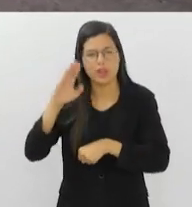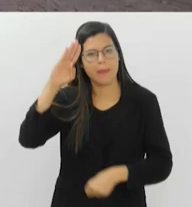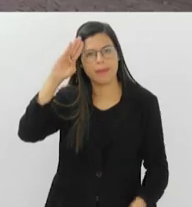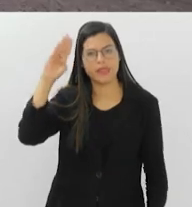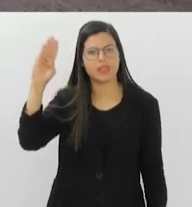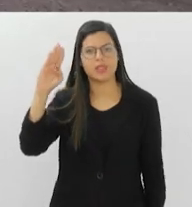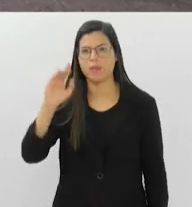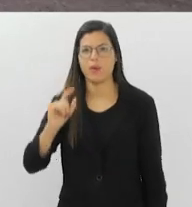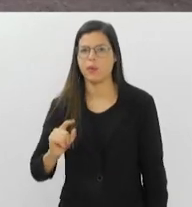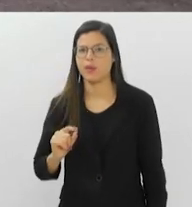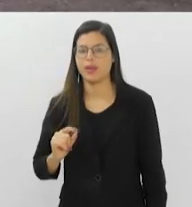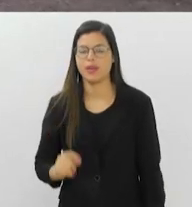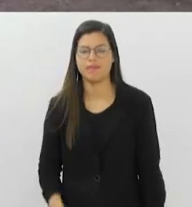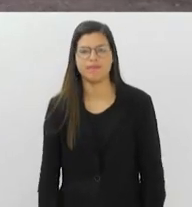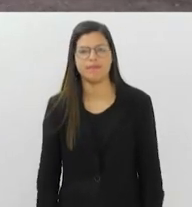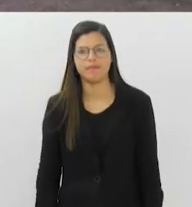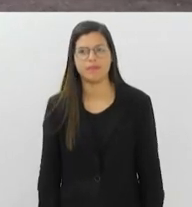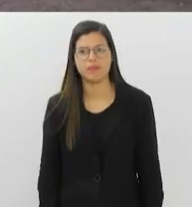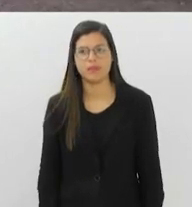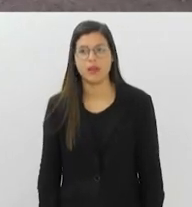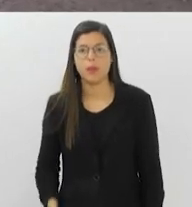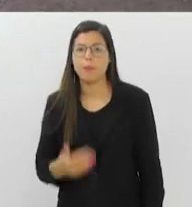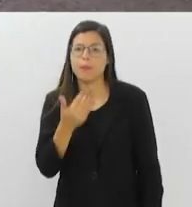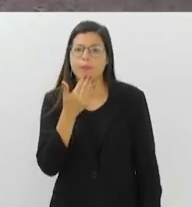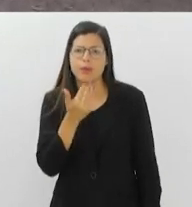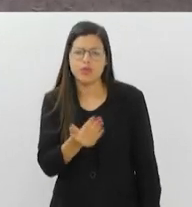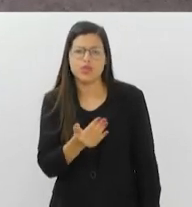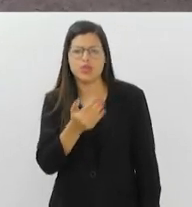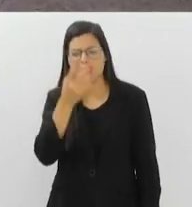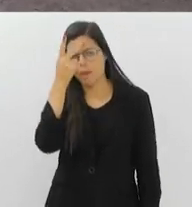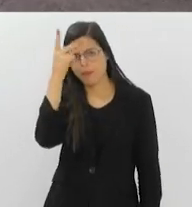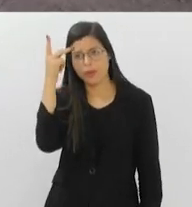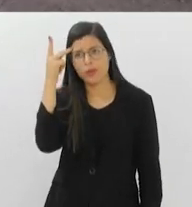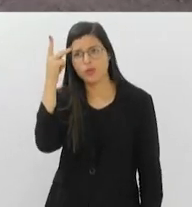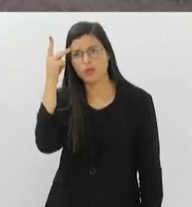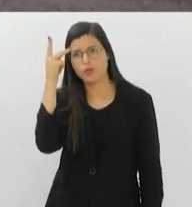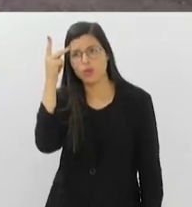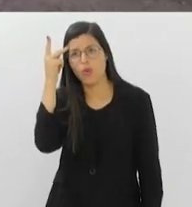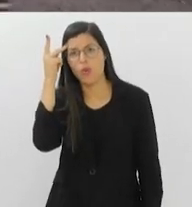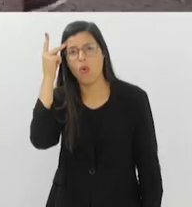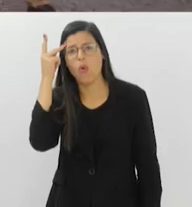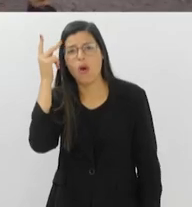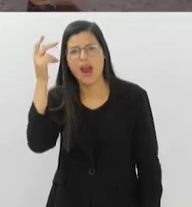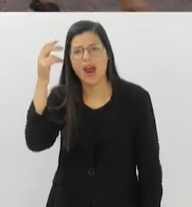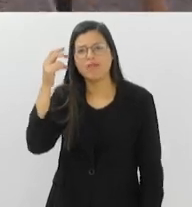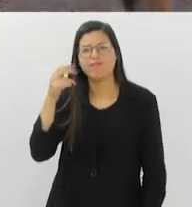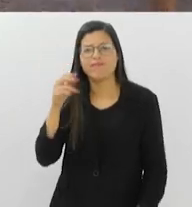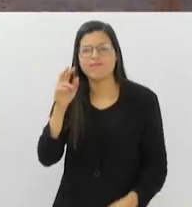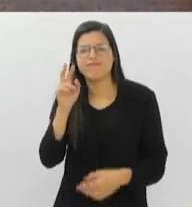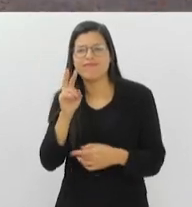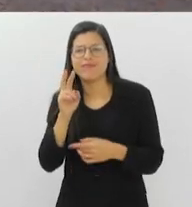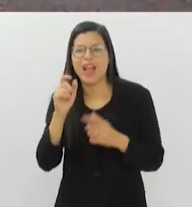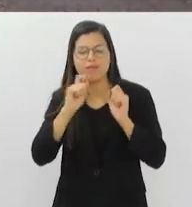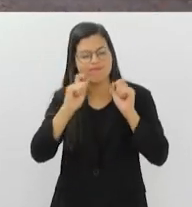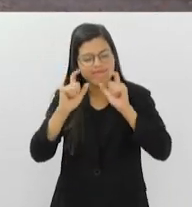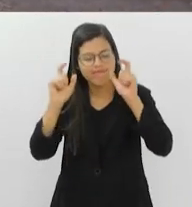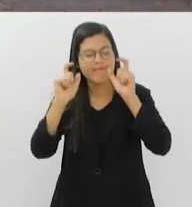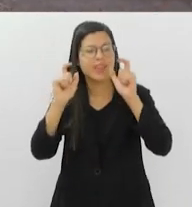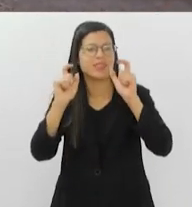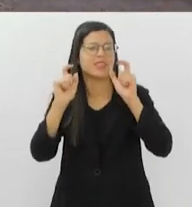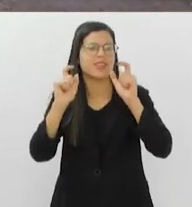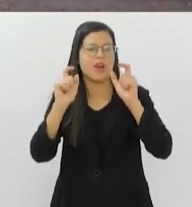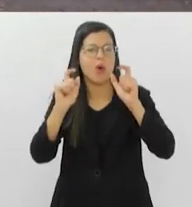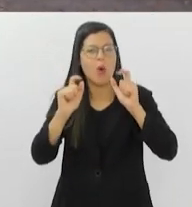a ser dada nesse momento, é pedir para que o turista não se coloque na situação de vulnerabilidade, para que ele utilize